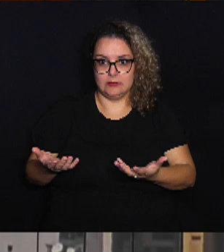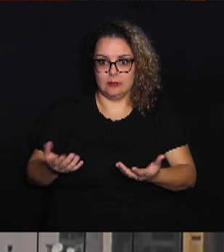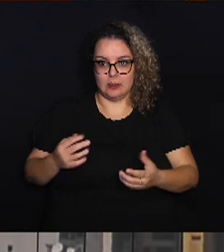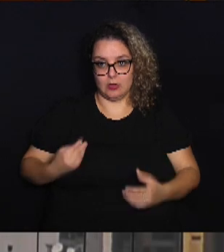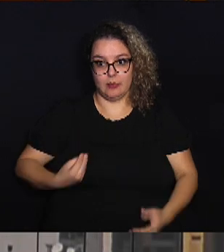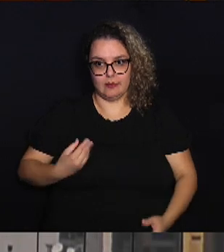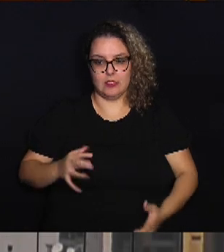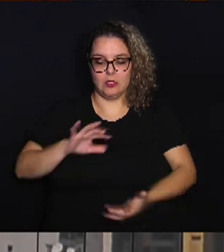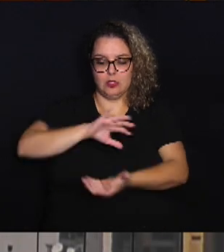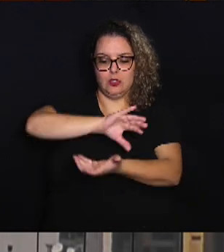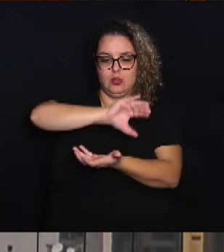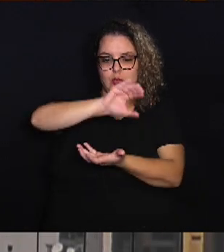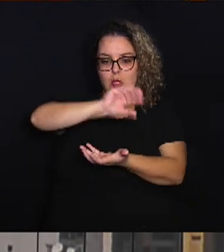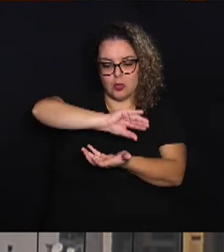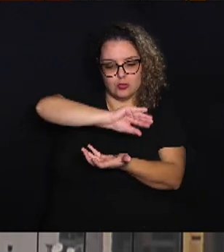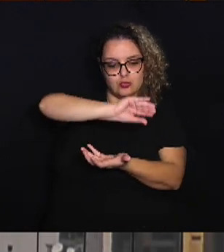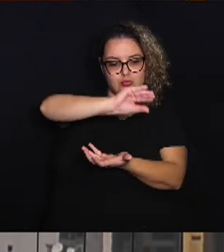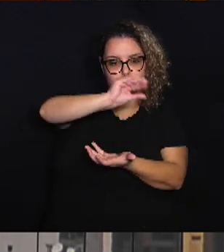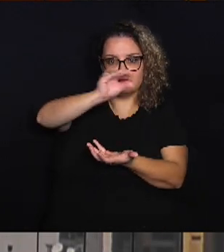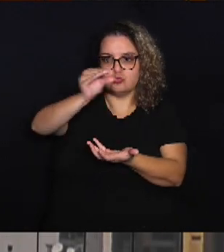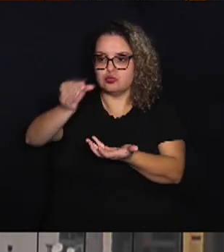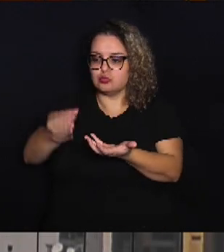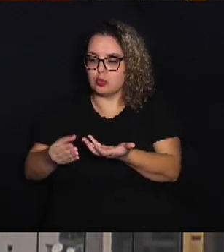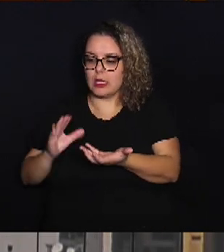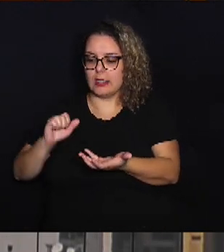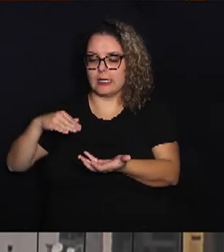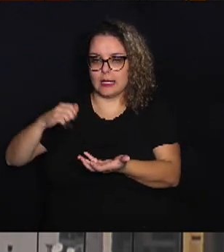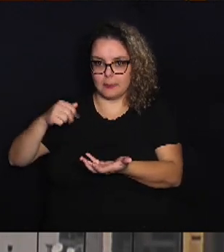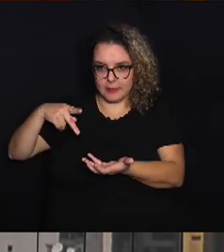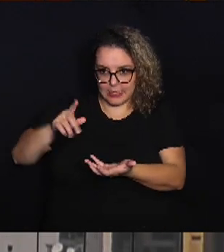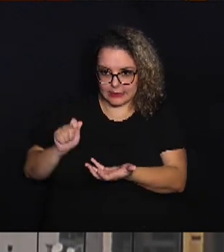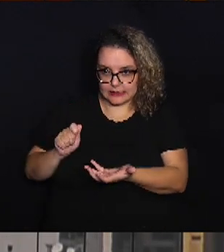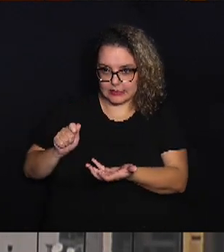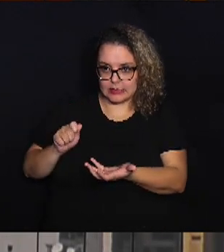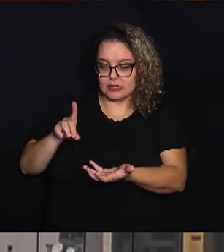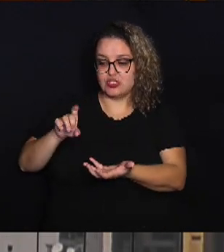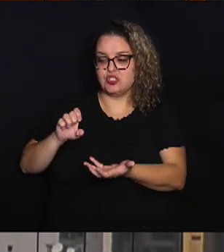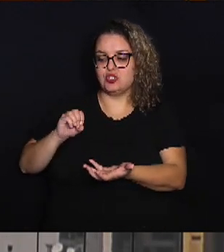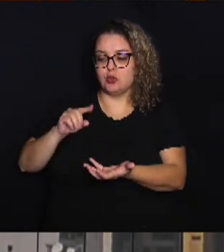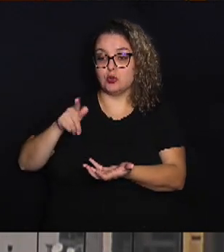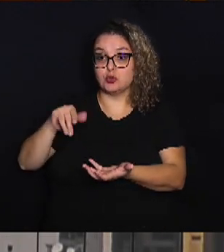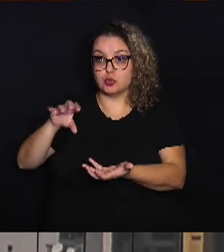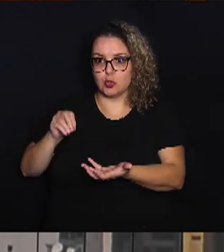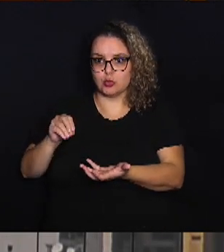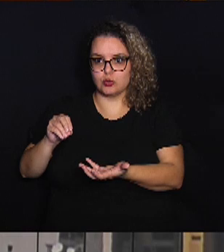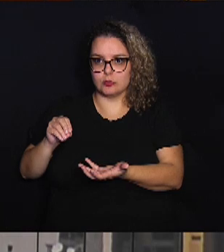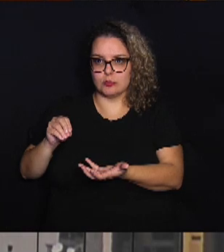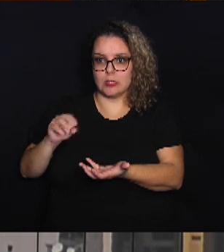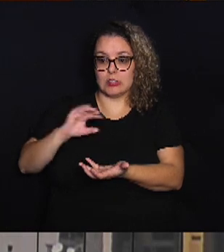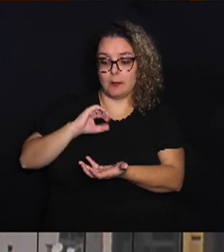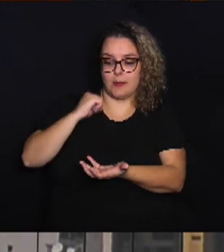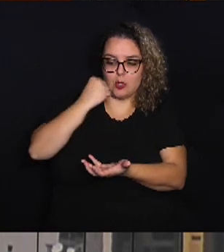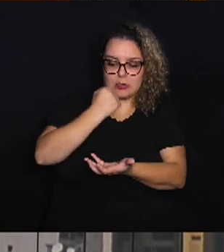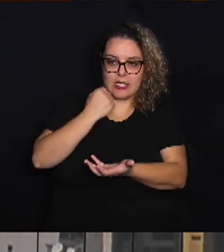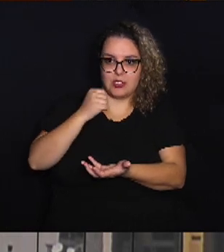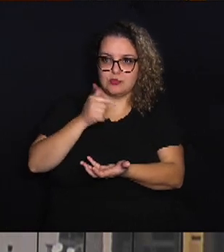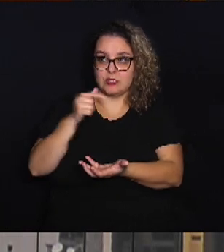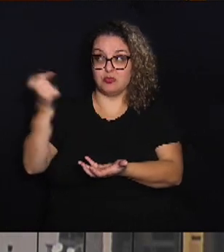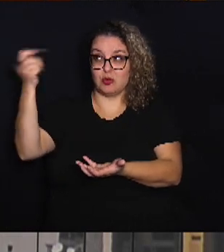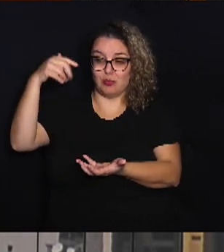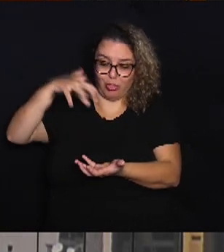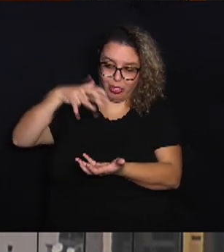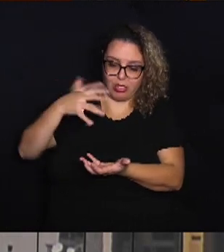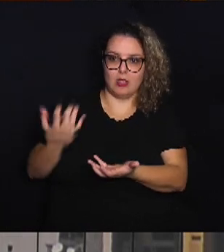a camada de ozônio faz essa proteção. Então, que acontece? As mudanças climáticas alteram a